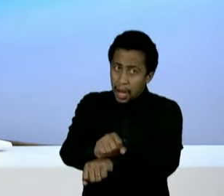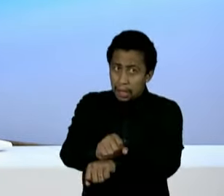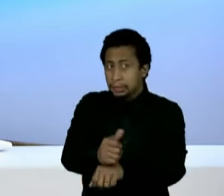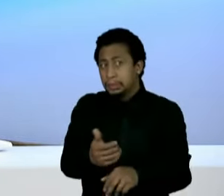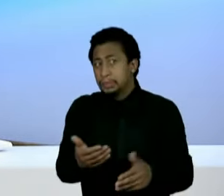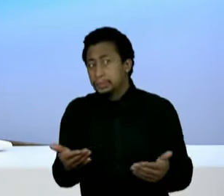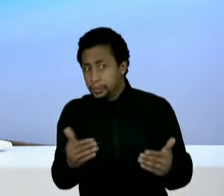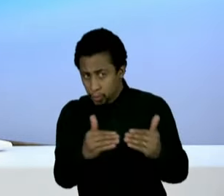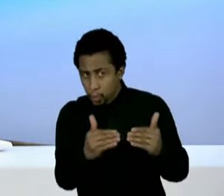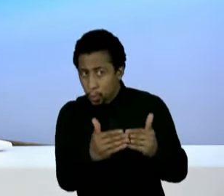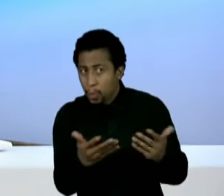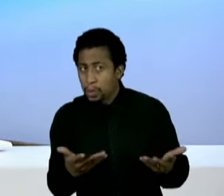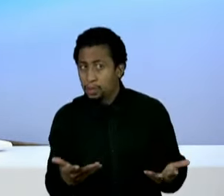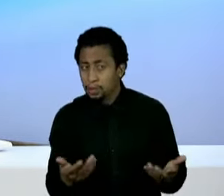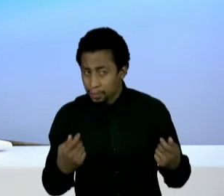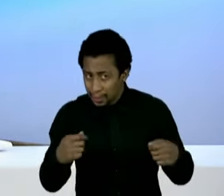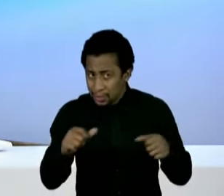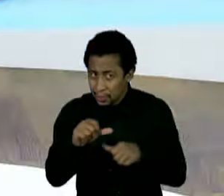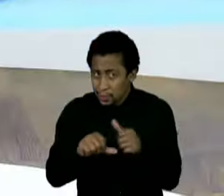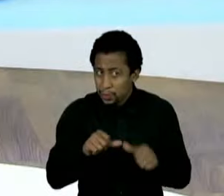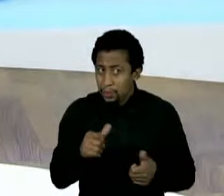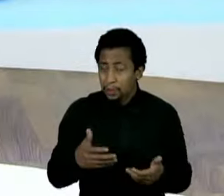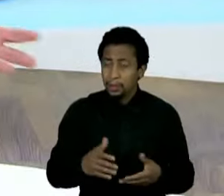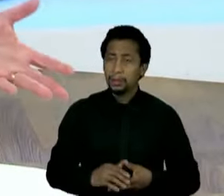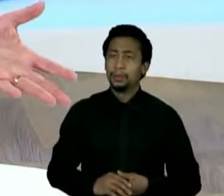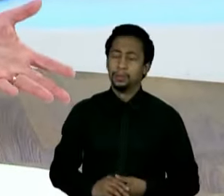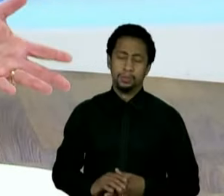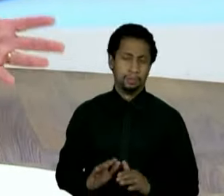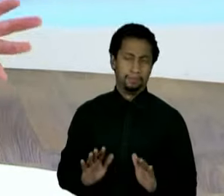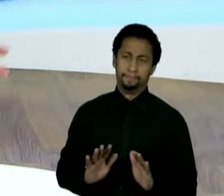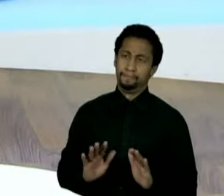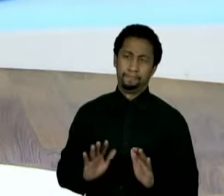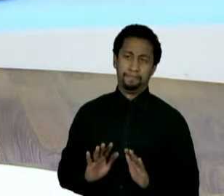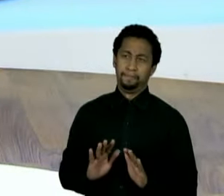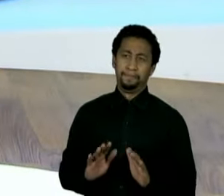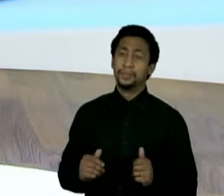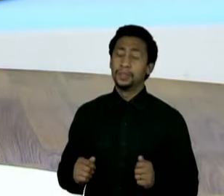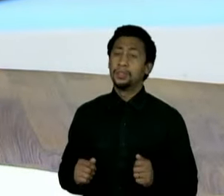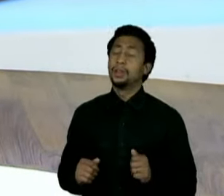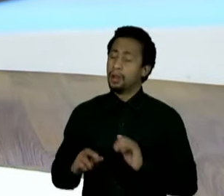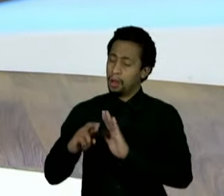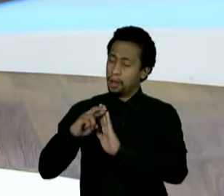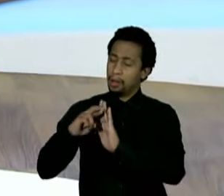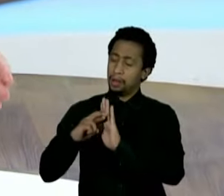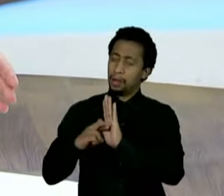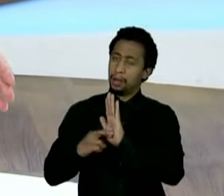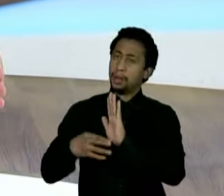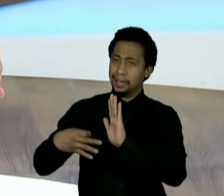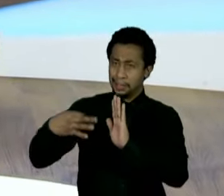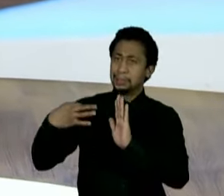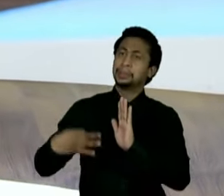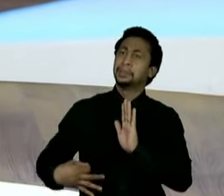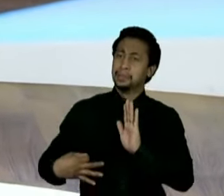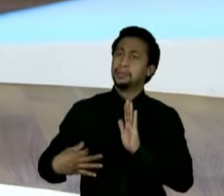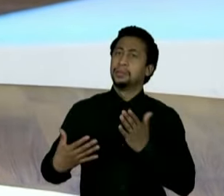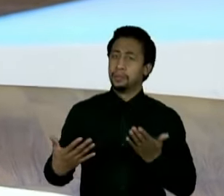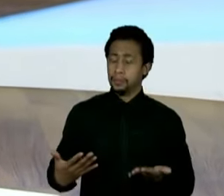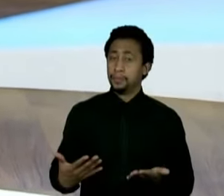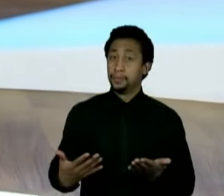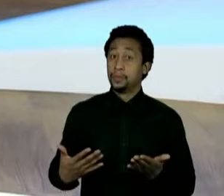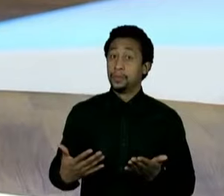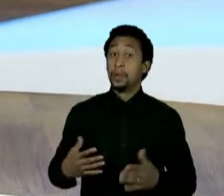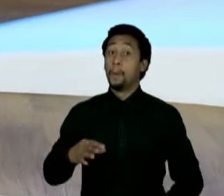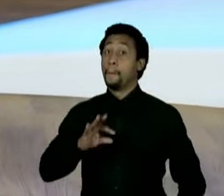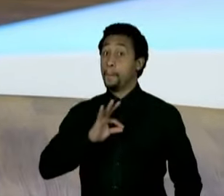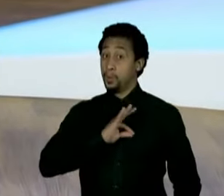é necessária alguma mudança? acho que não. Acho que nós temos a regra correta e acho que os policiais, quando são